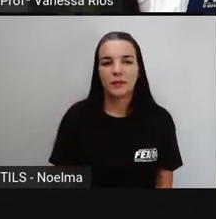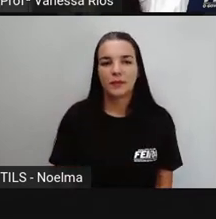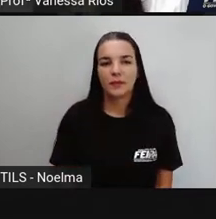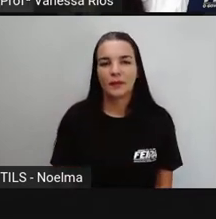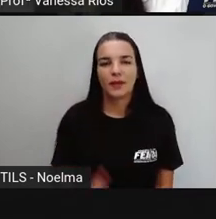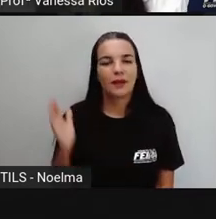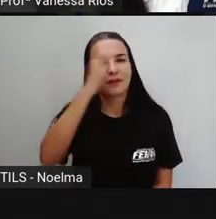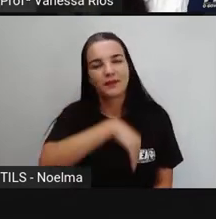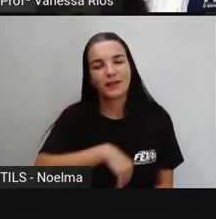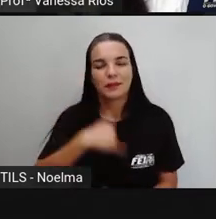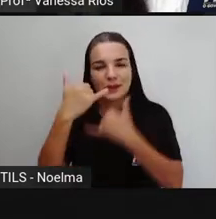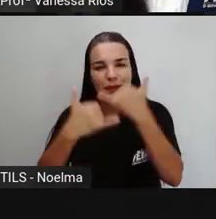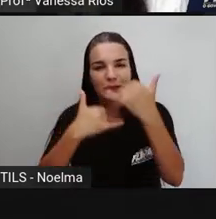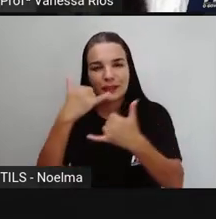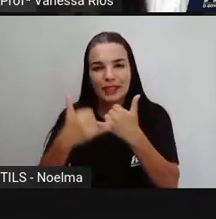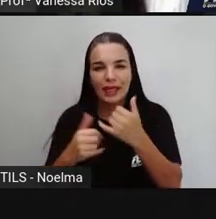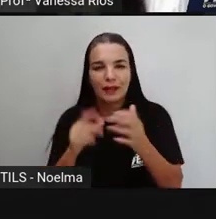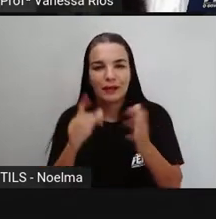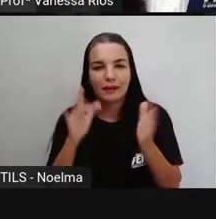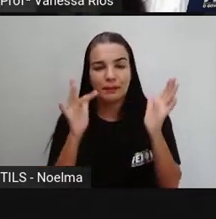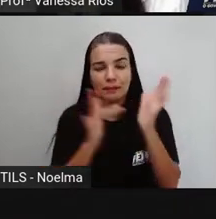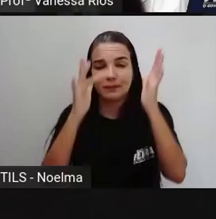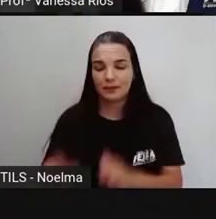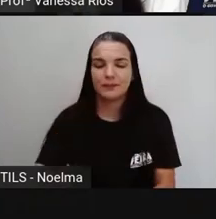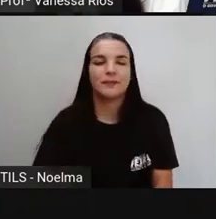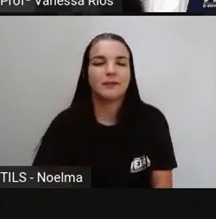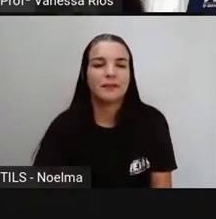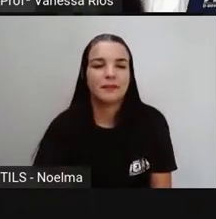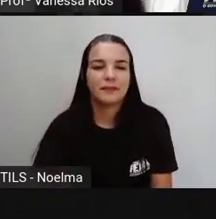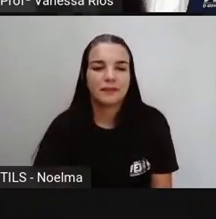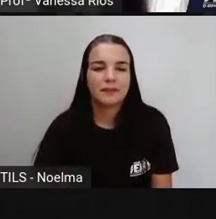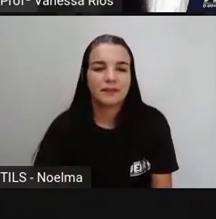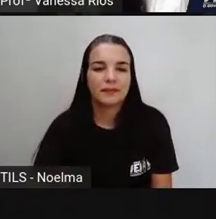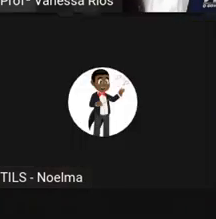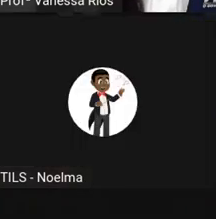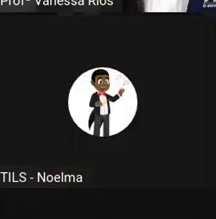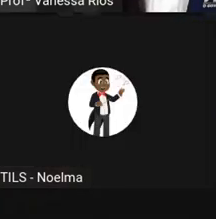Então, vamos lá. Para começar, é só clicar aqui, ó. Começar.